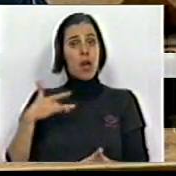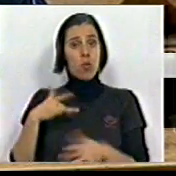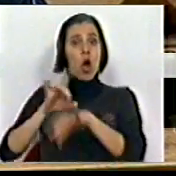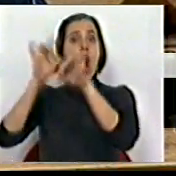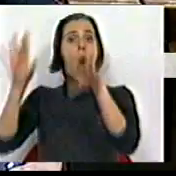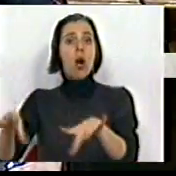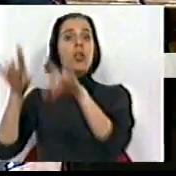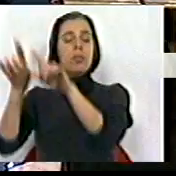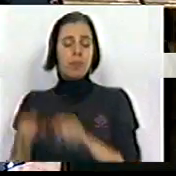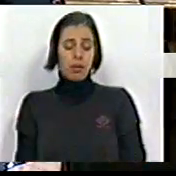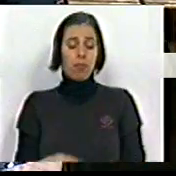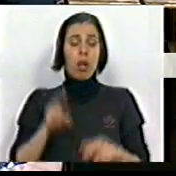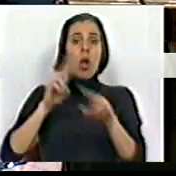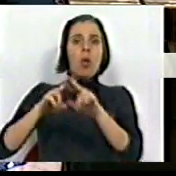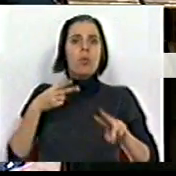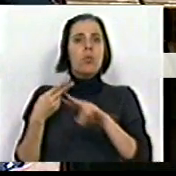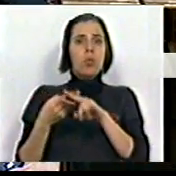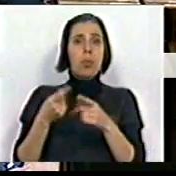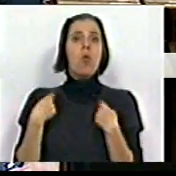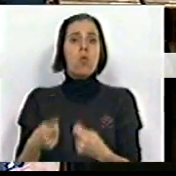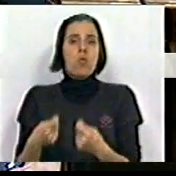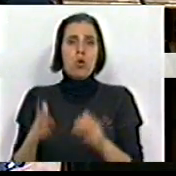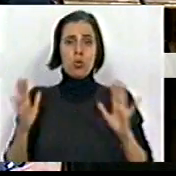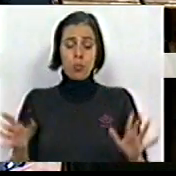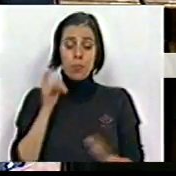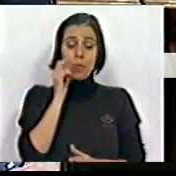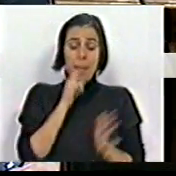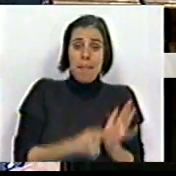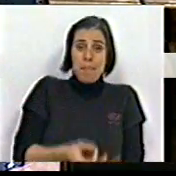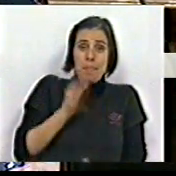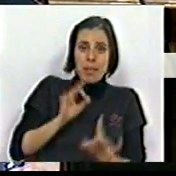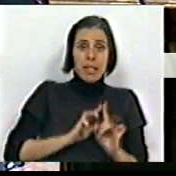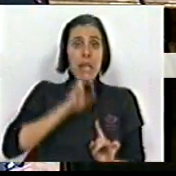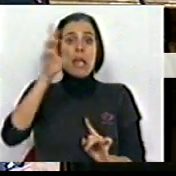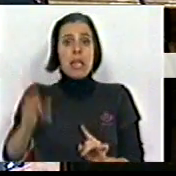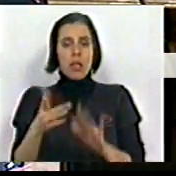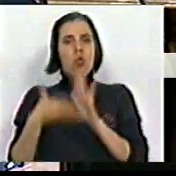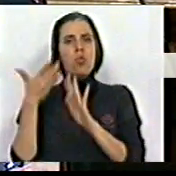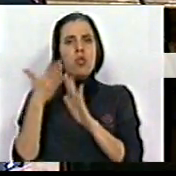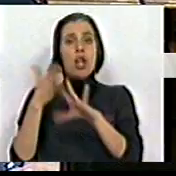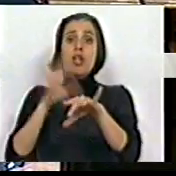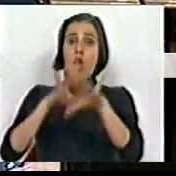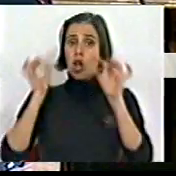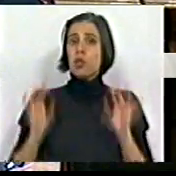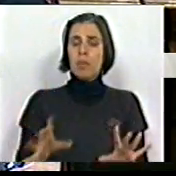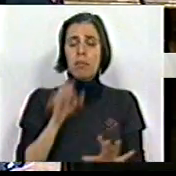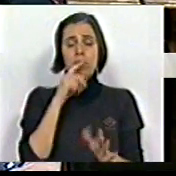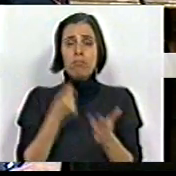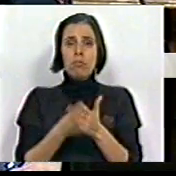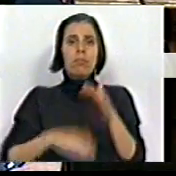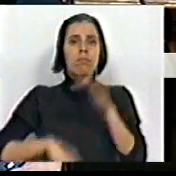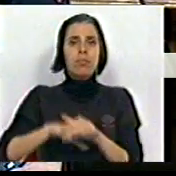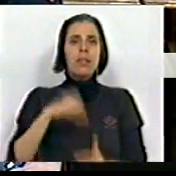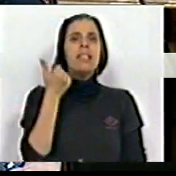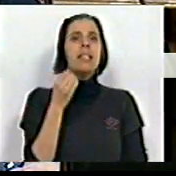nos hospitais mais que duplicaram o seu custo. Quem precisa de recorrer a uma urgência hospitalar pode pagar